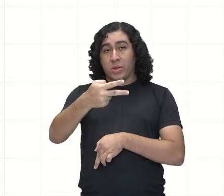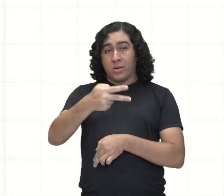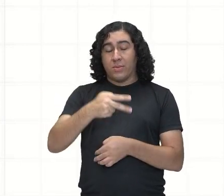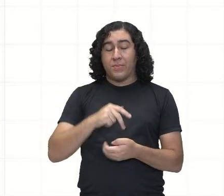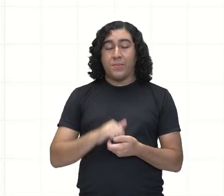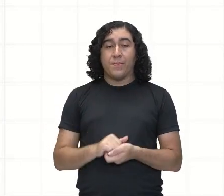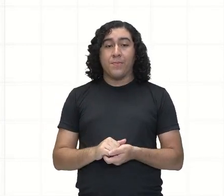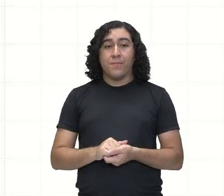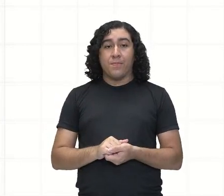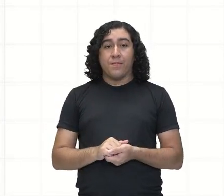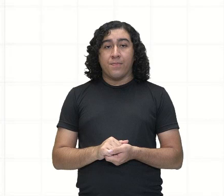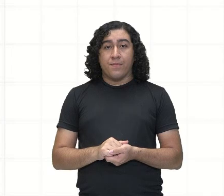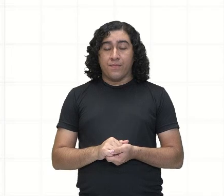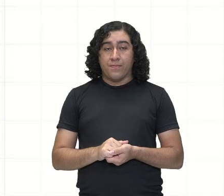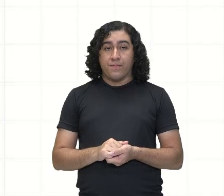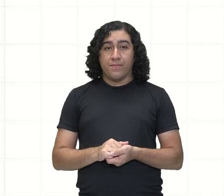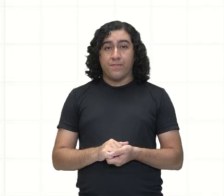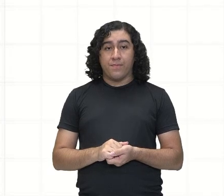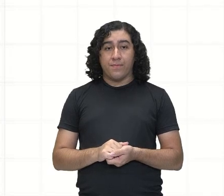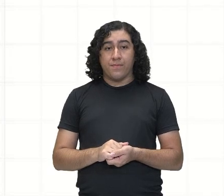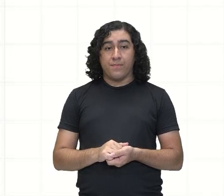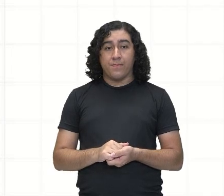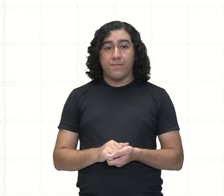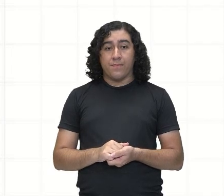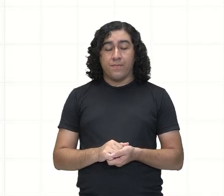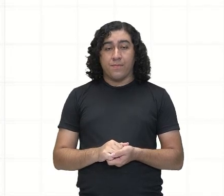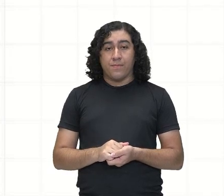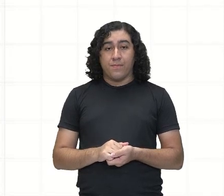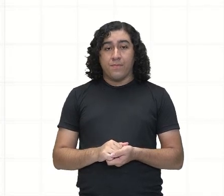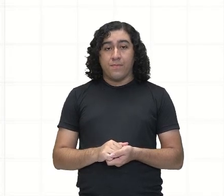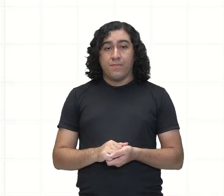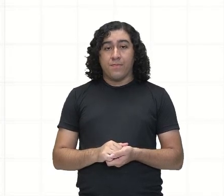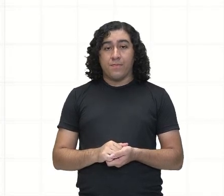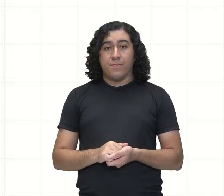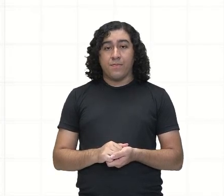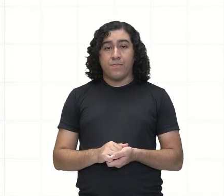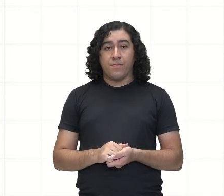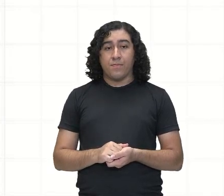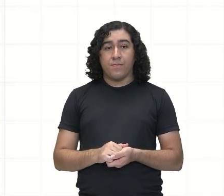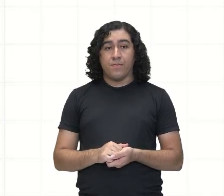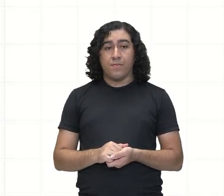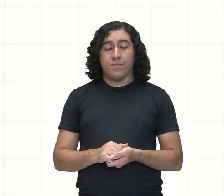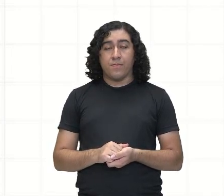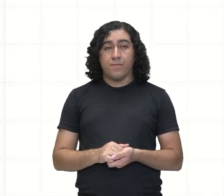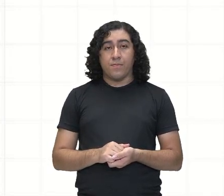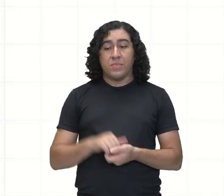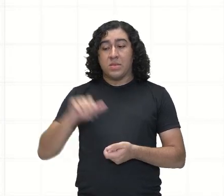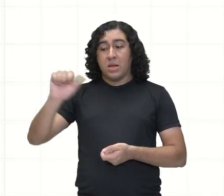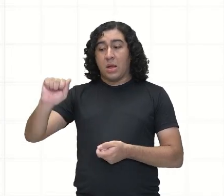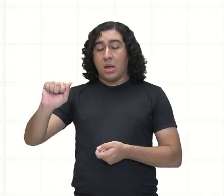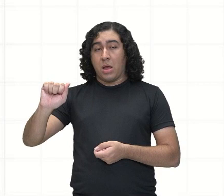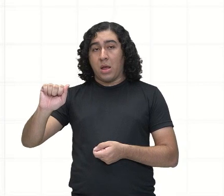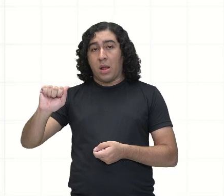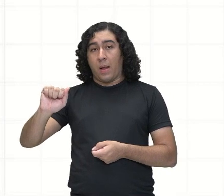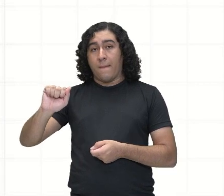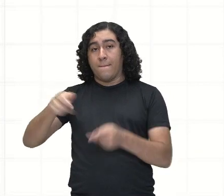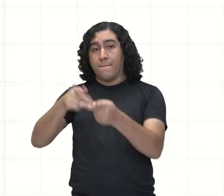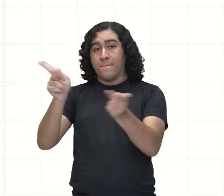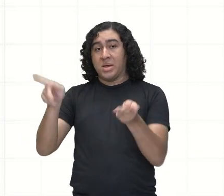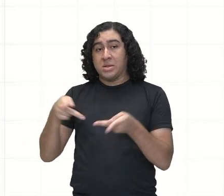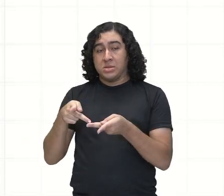225π centímetros quadrados. Tá? Então, A área da pizza, a área da embalagem.